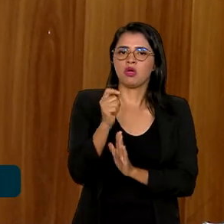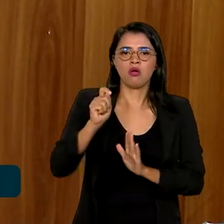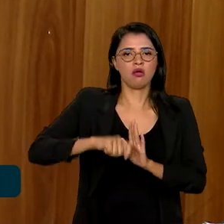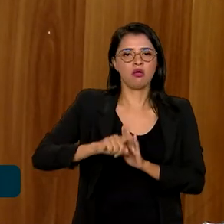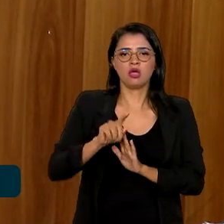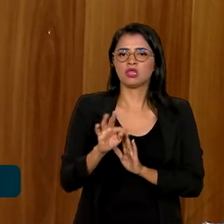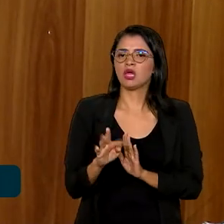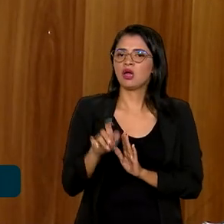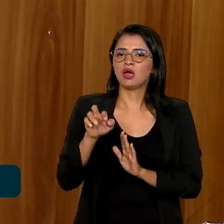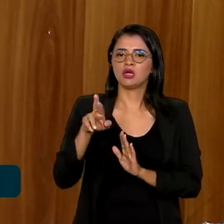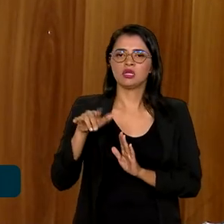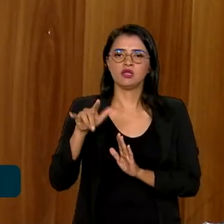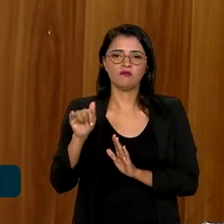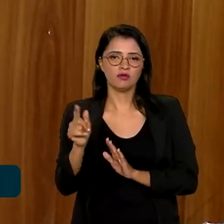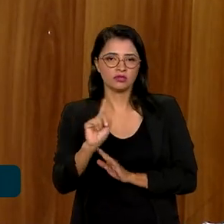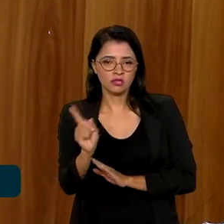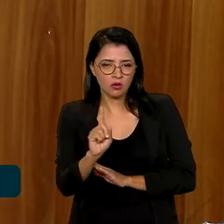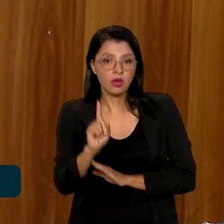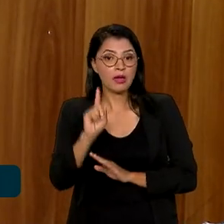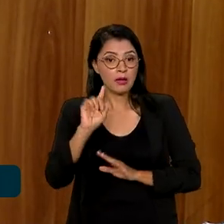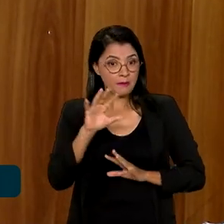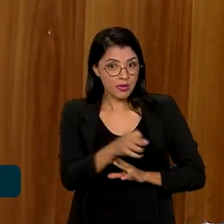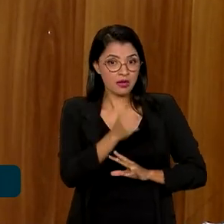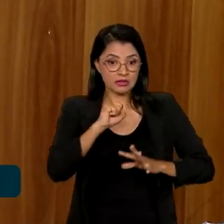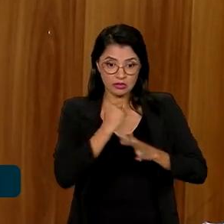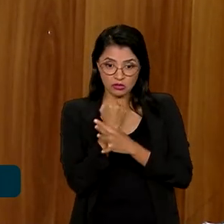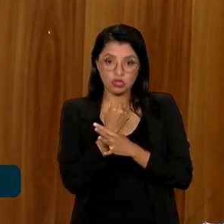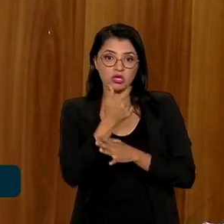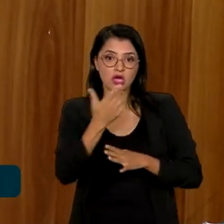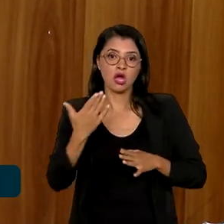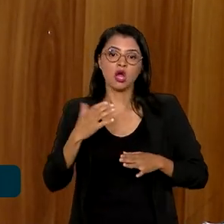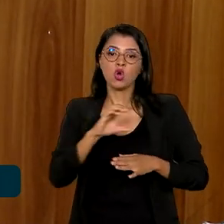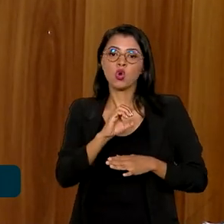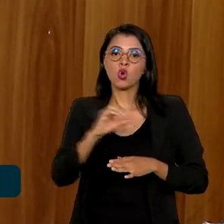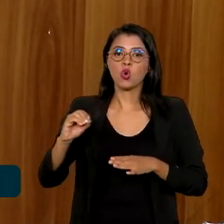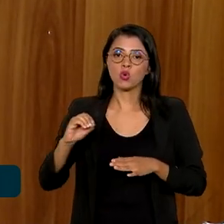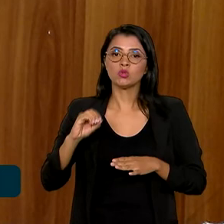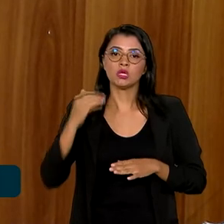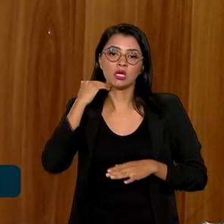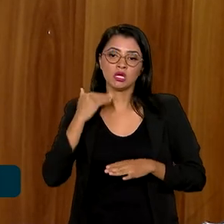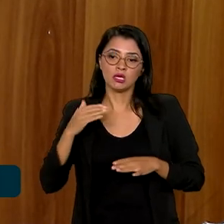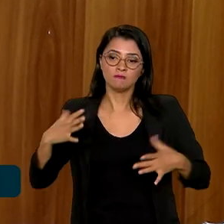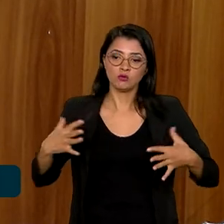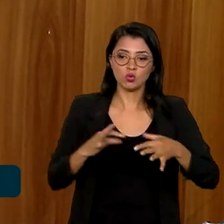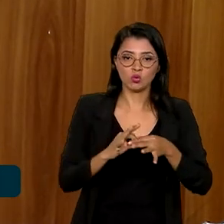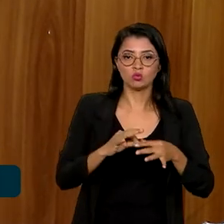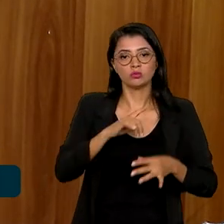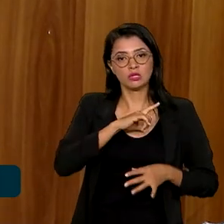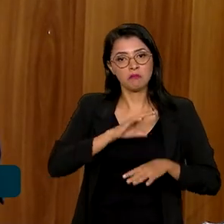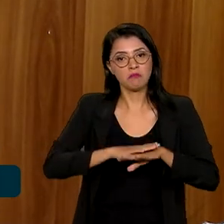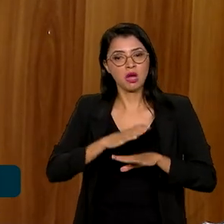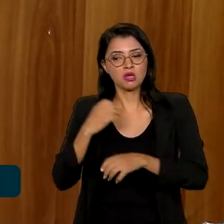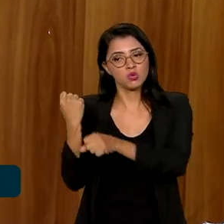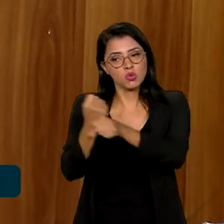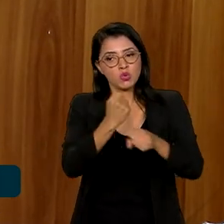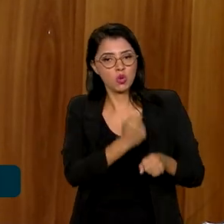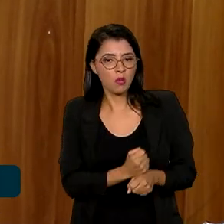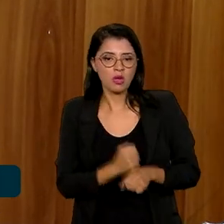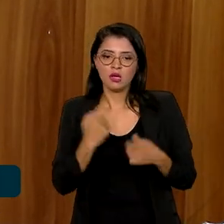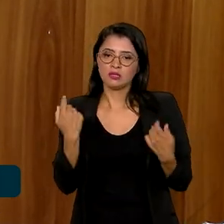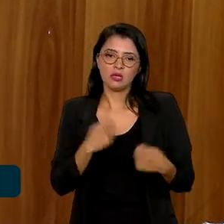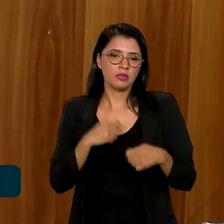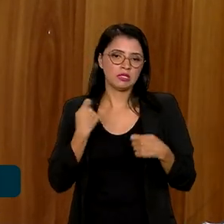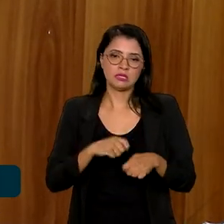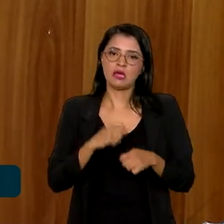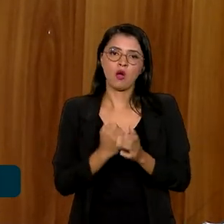essa conta garantia, podemos dizer assim, que nós chamamos de conta vinculada, e assim a gente tem mais obras sem ter